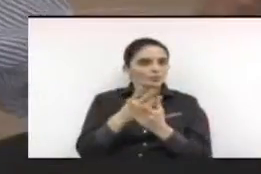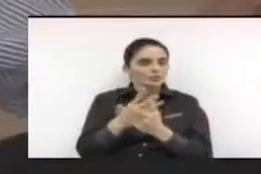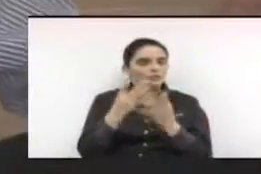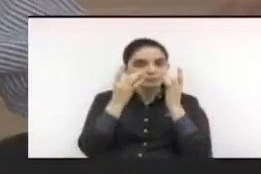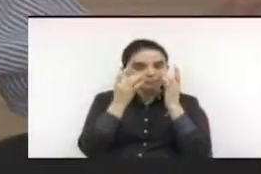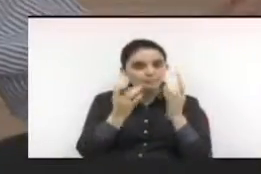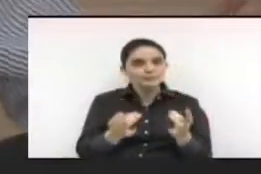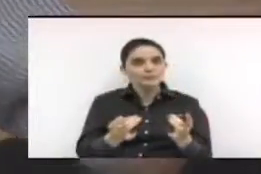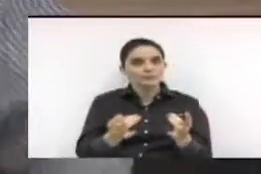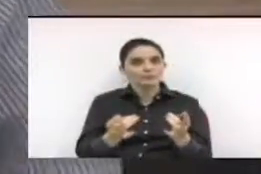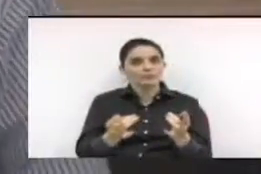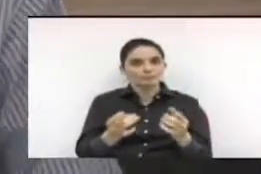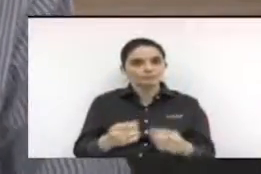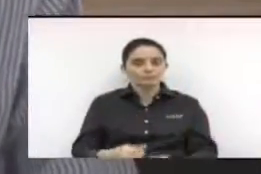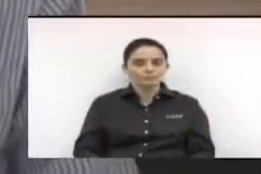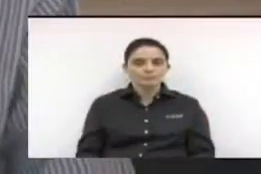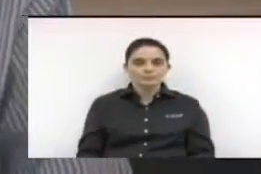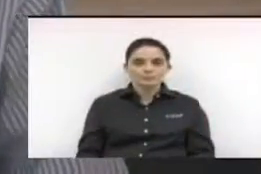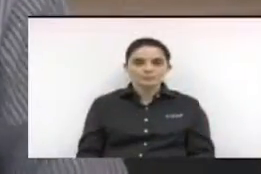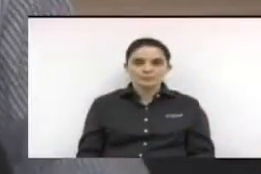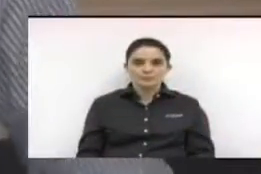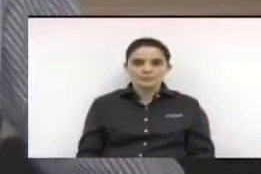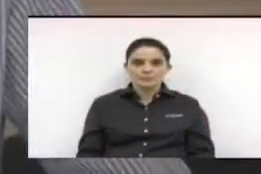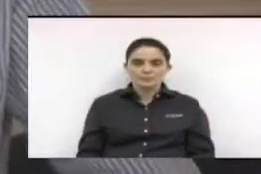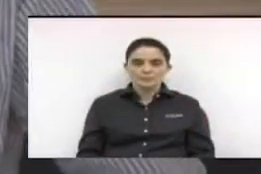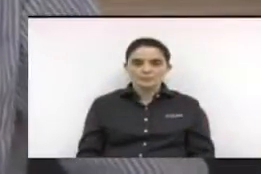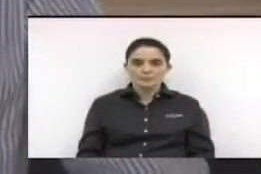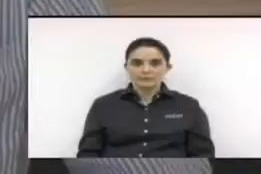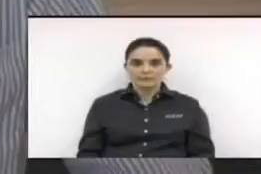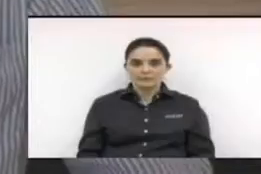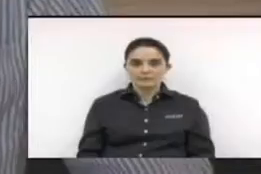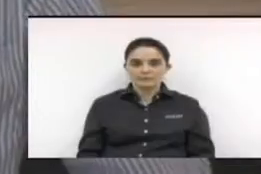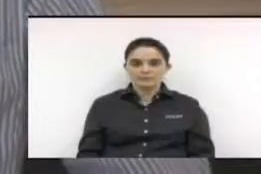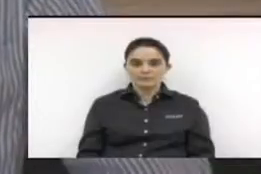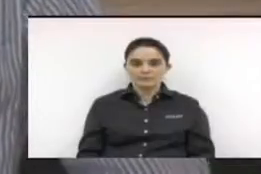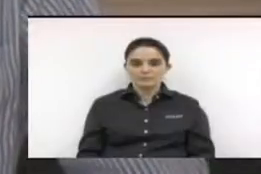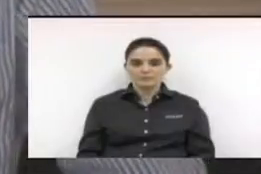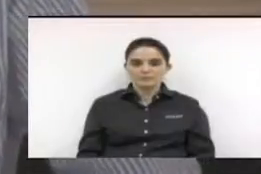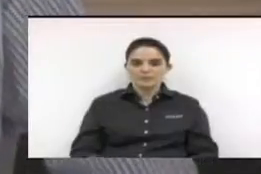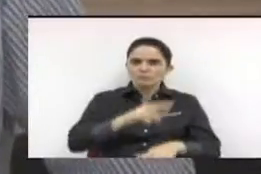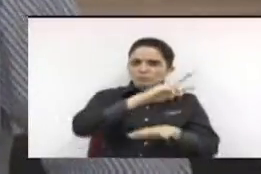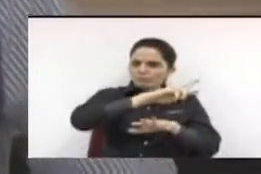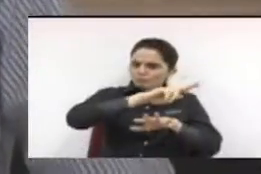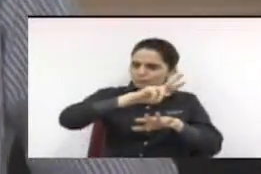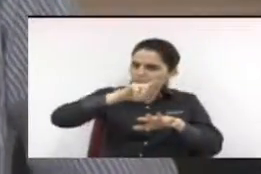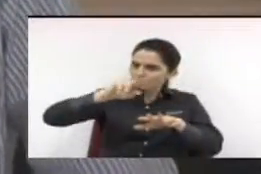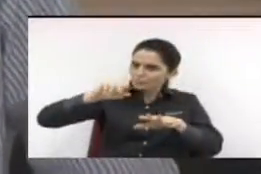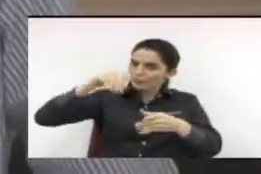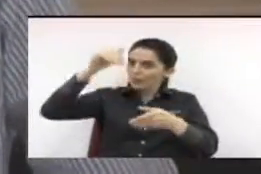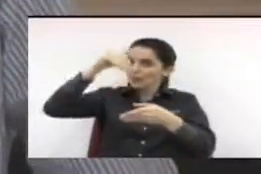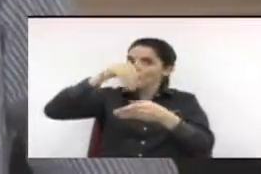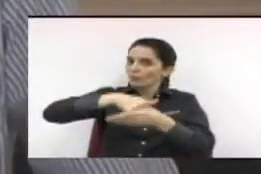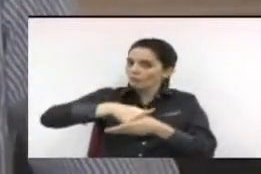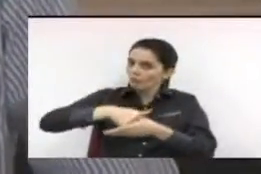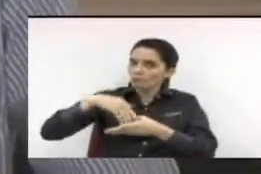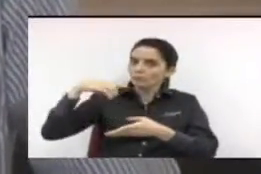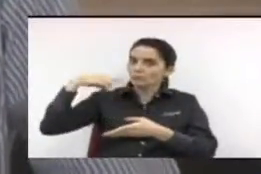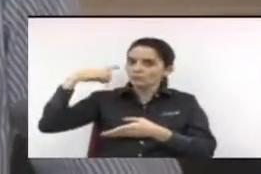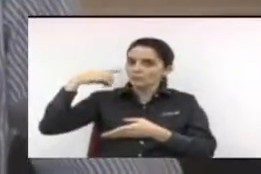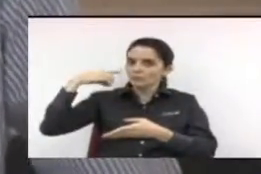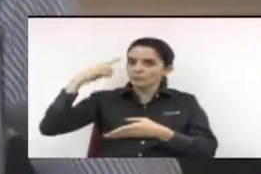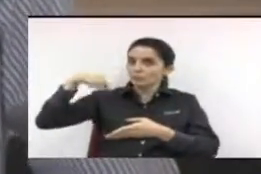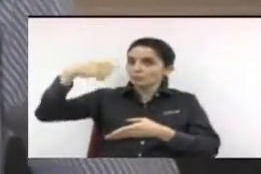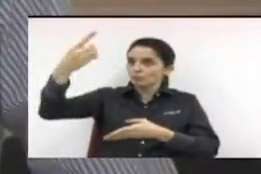também vamos procurar, sim, já que Limeira deu muitos votos para deputados de outras